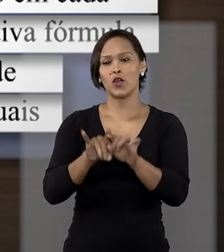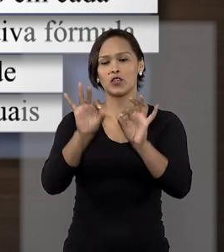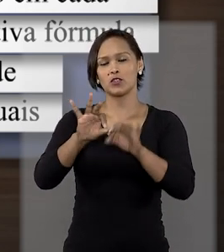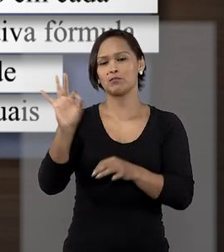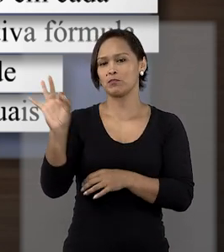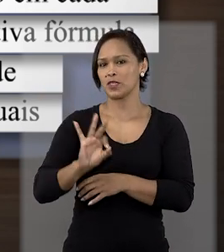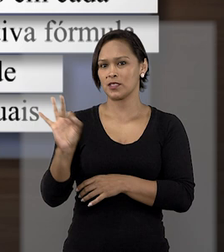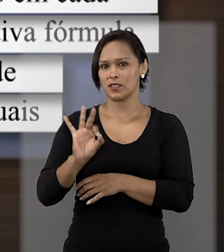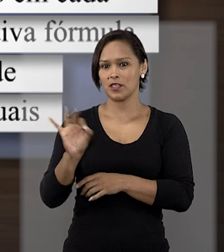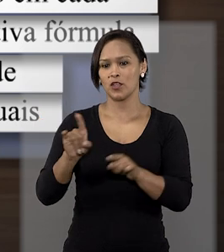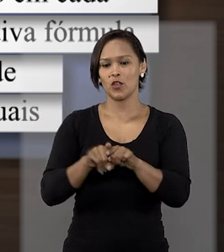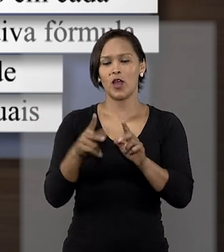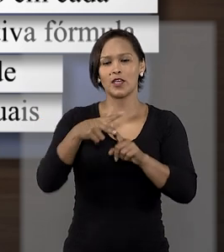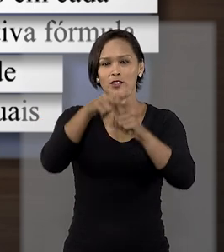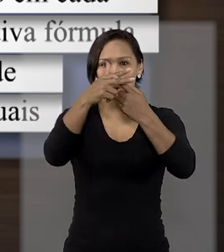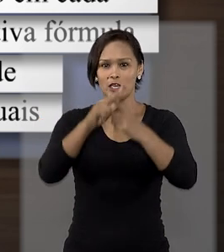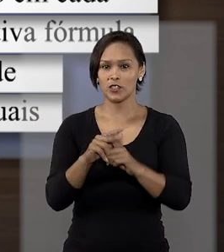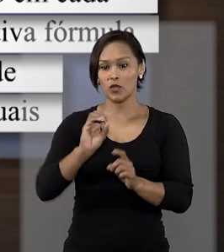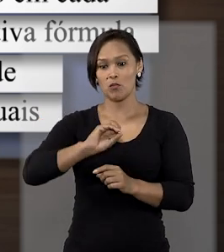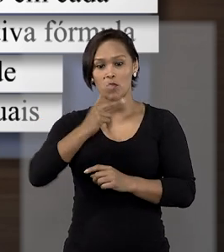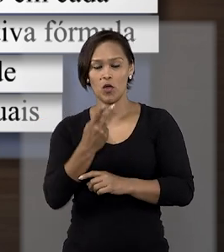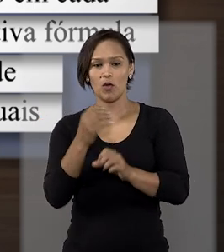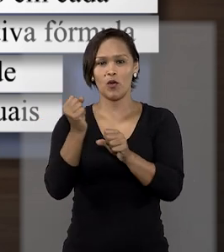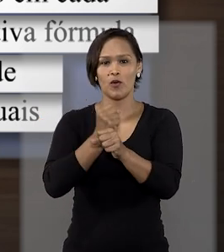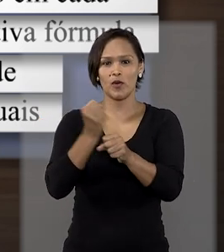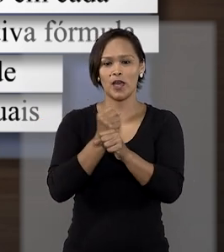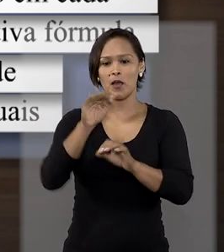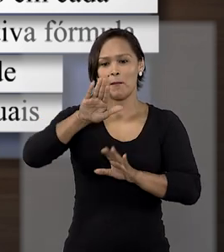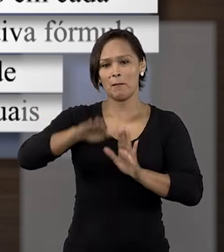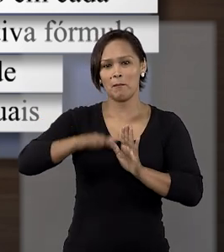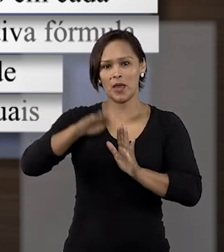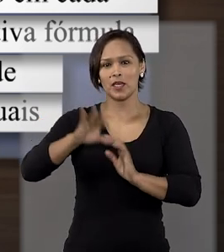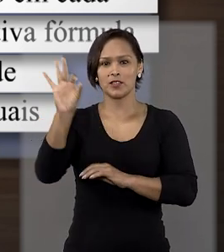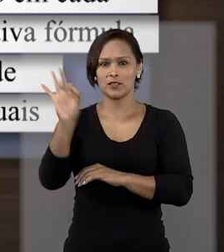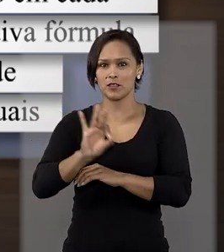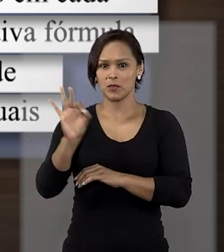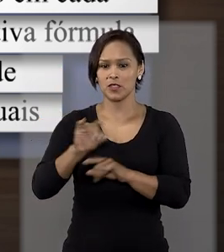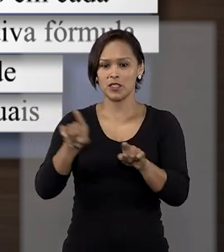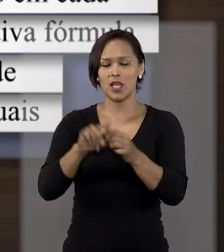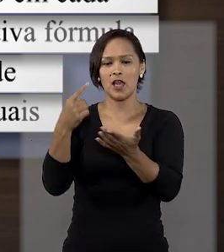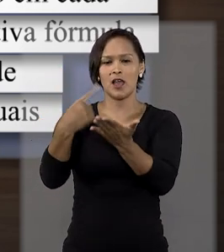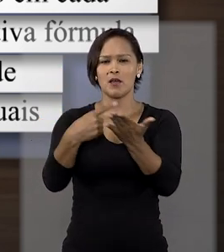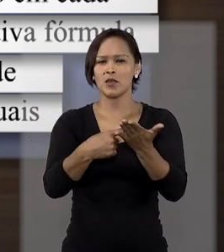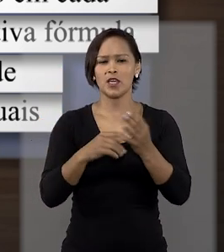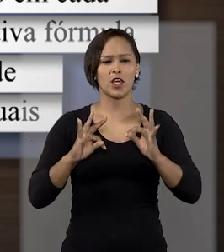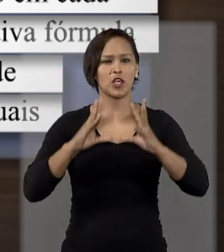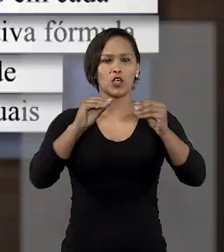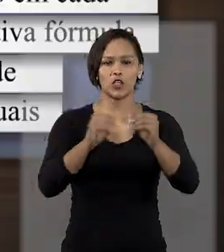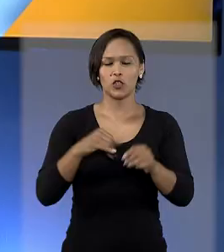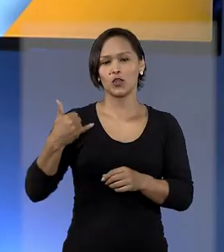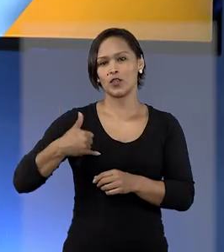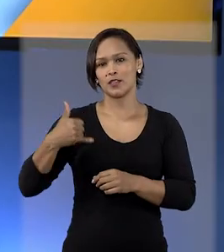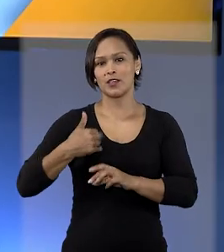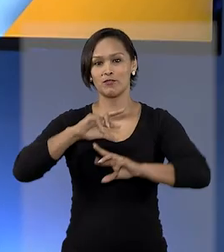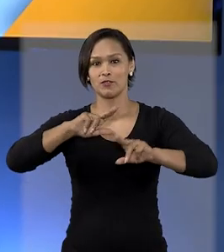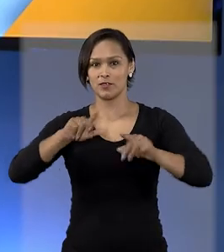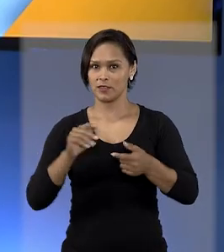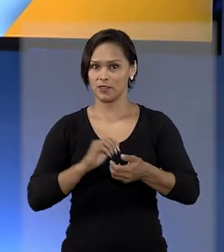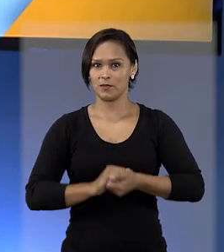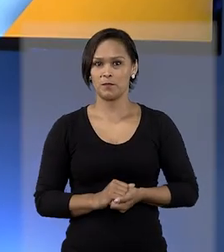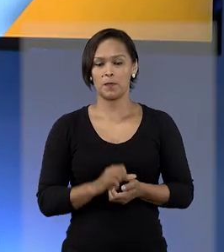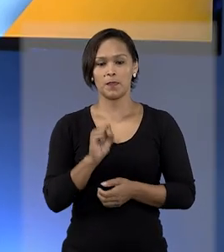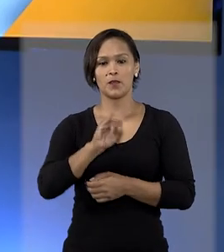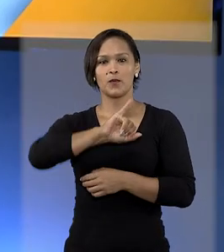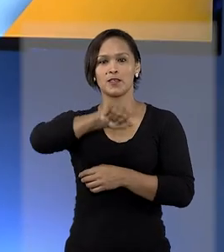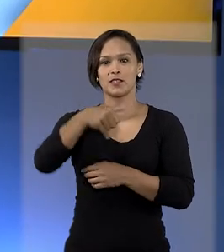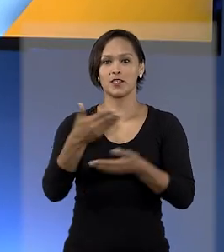de reajuste ou o cálculo de média dos percentuais aplicados em todas as faixas etárias. O STJ